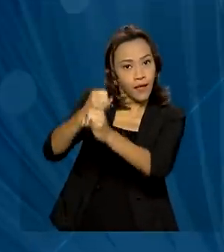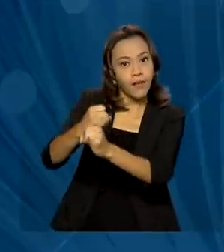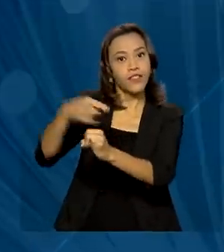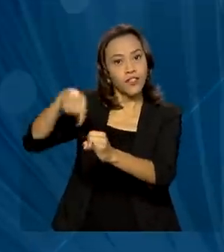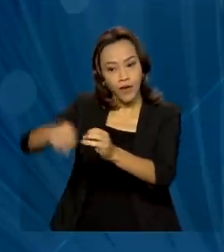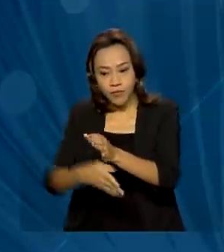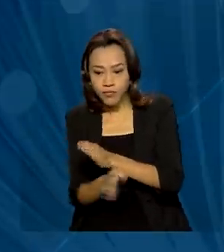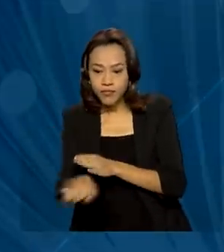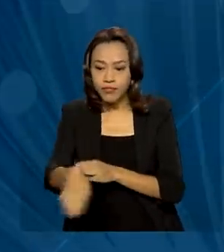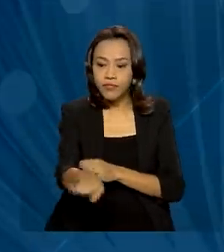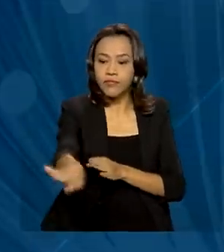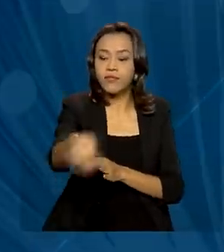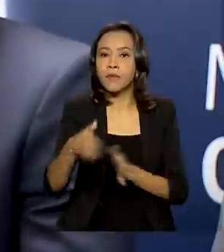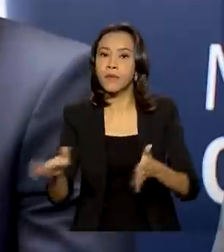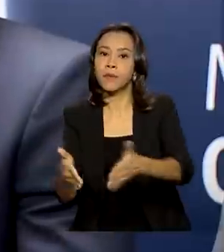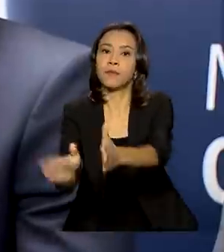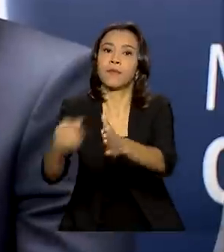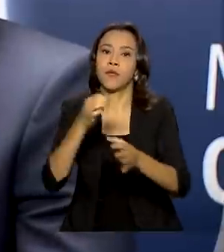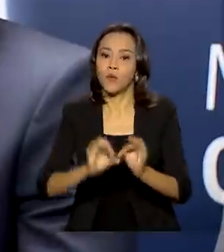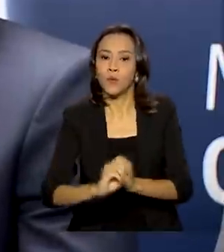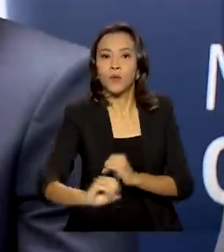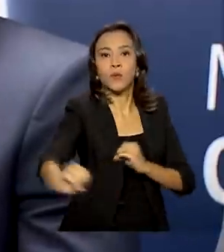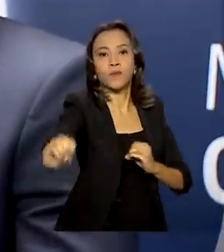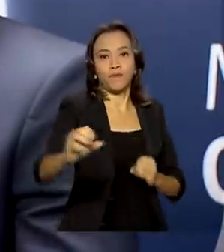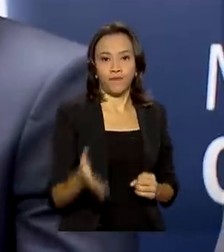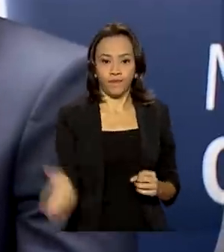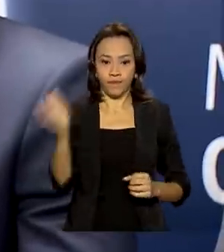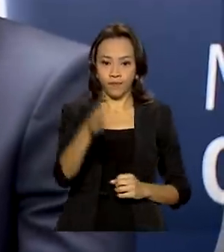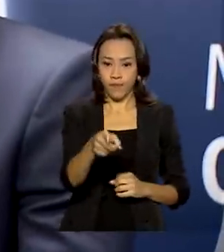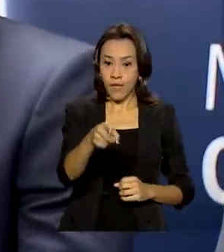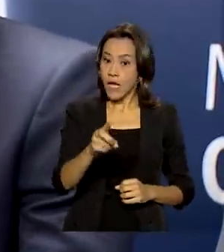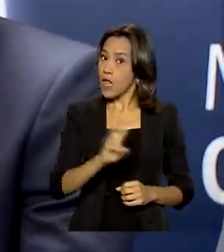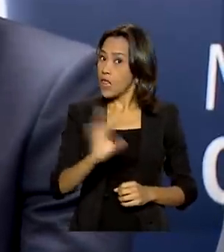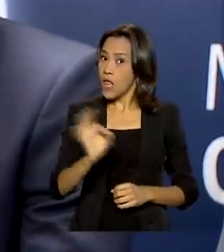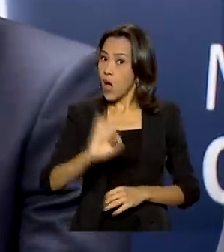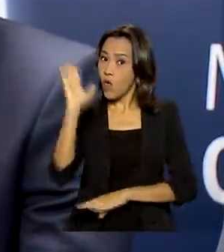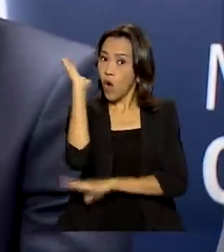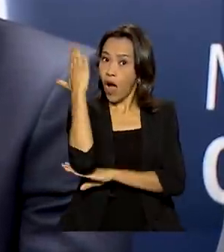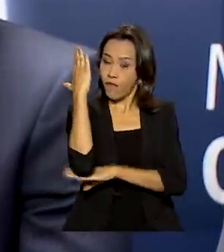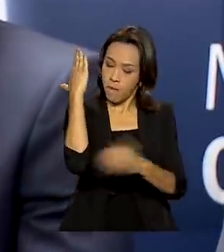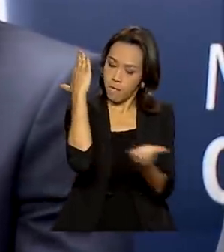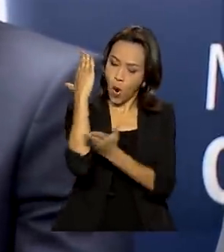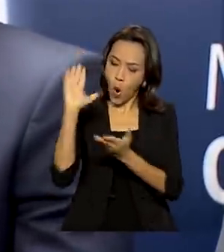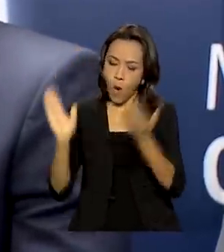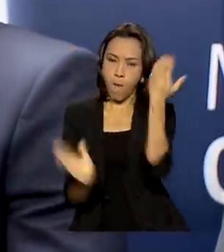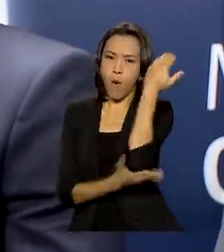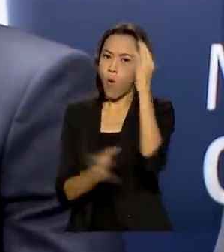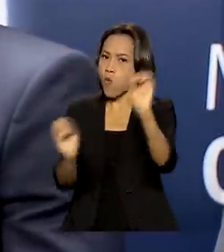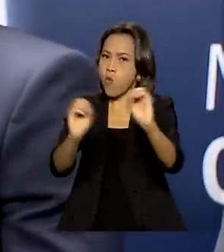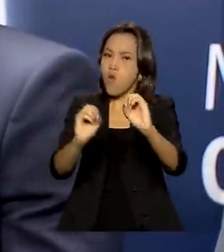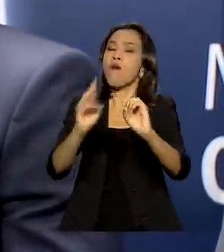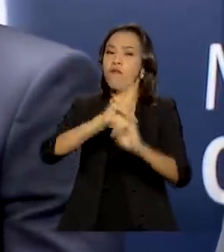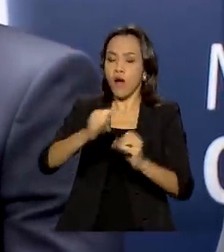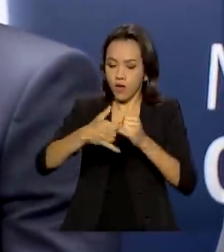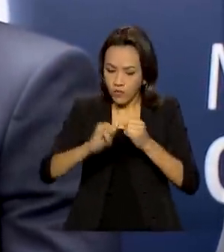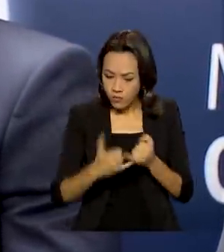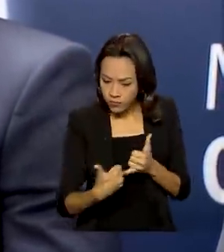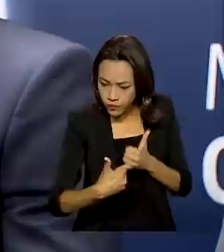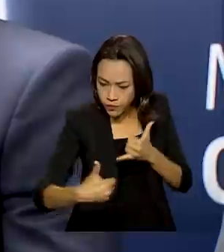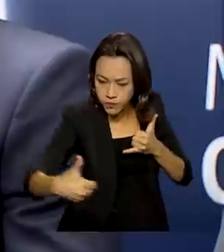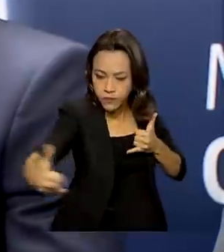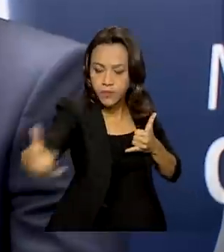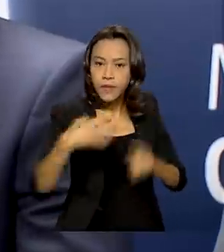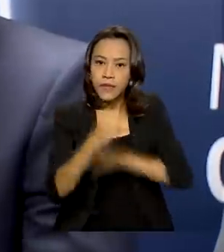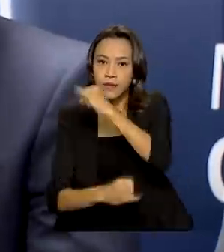rios da região amazônica. Sem cortar nenhuma árvore. Então, é projeto totalmente sustentável. Todos os países que a gente foi,